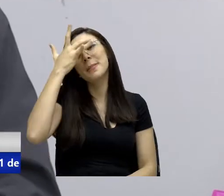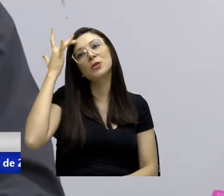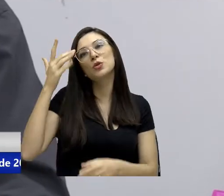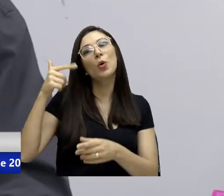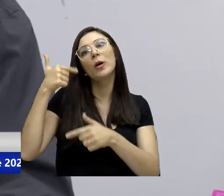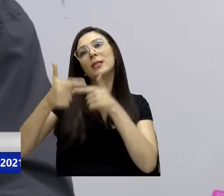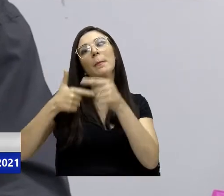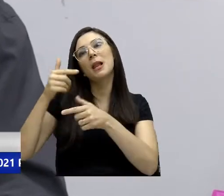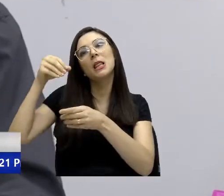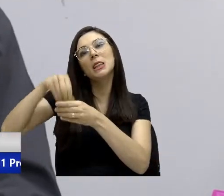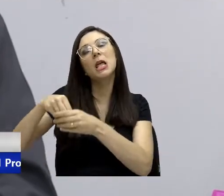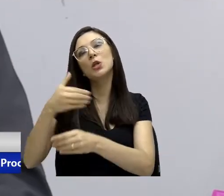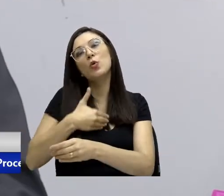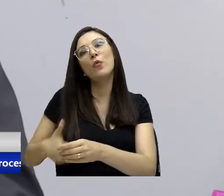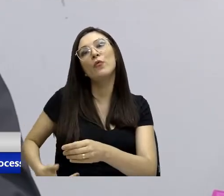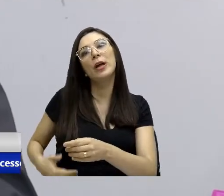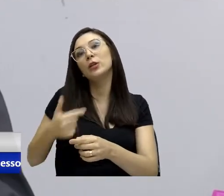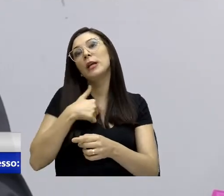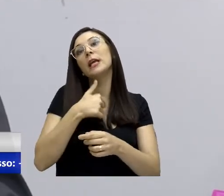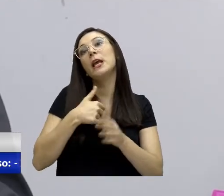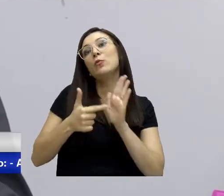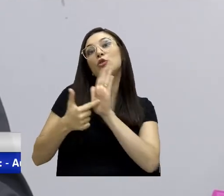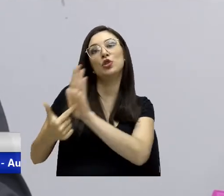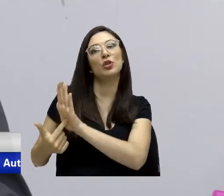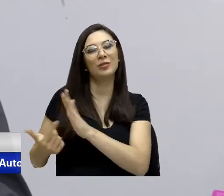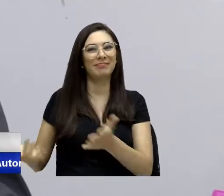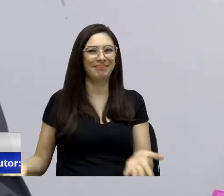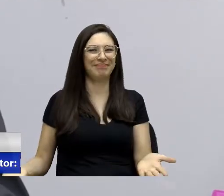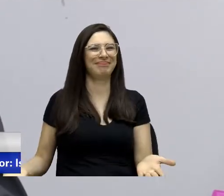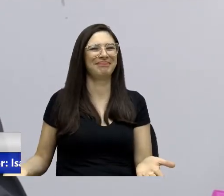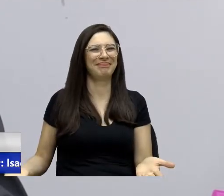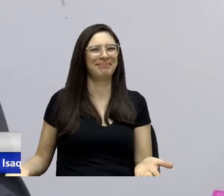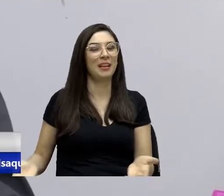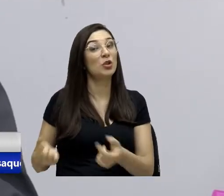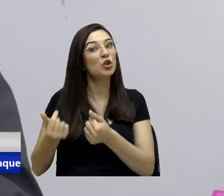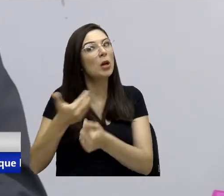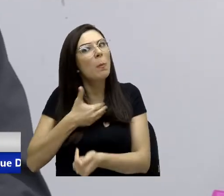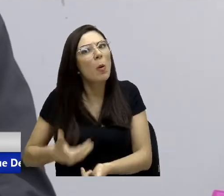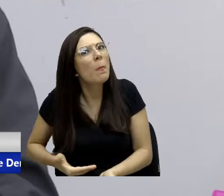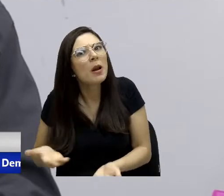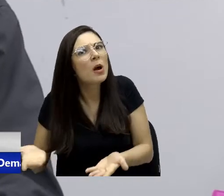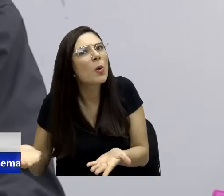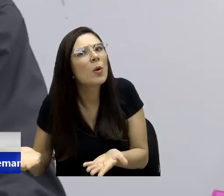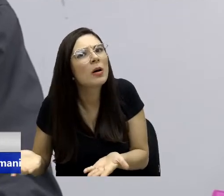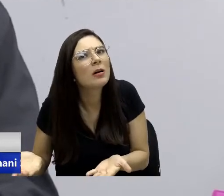fiscalizar o dinheiro público. Então, o que acontece?